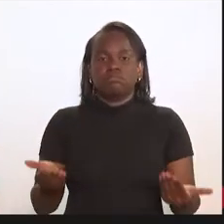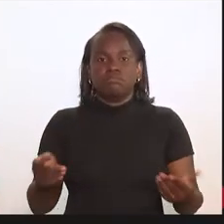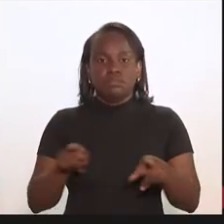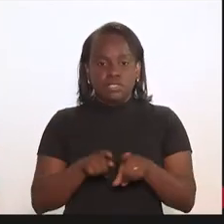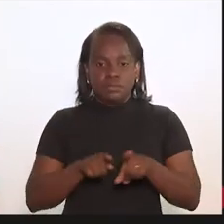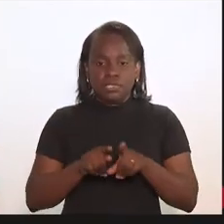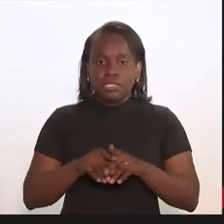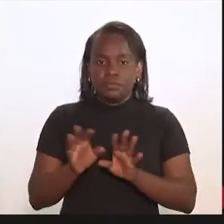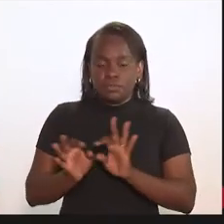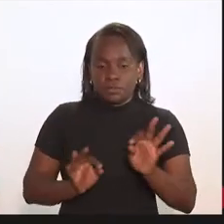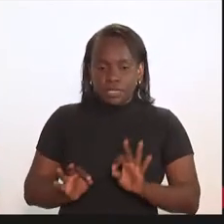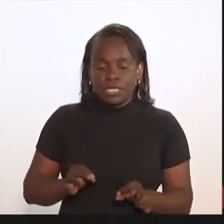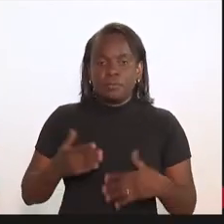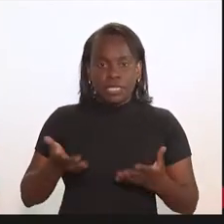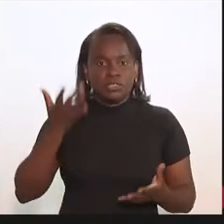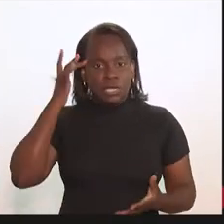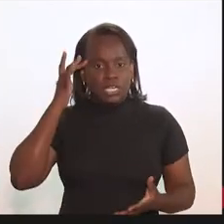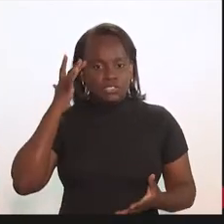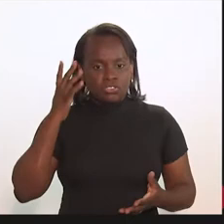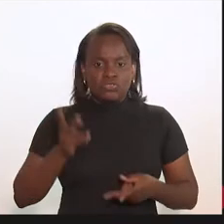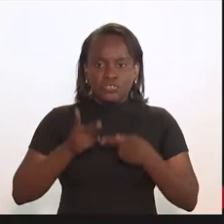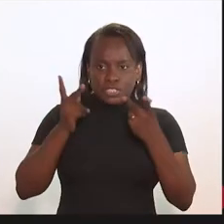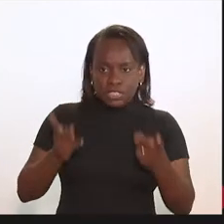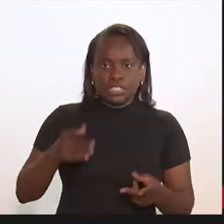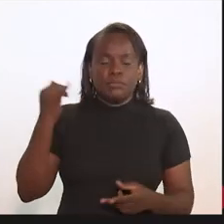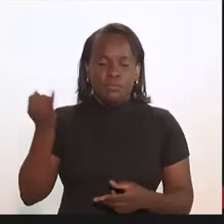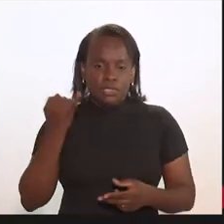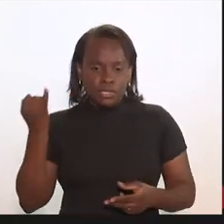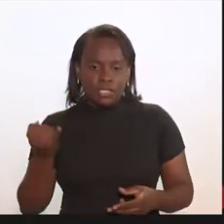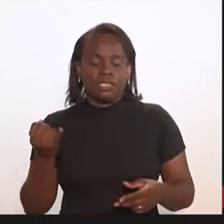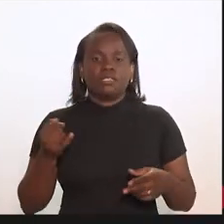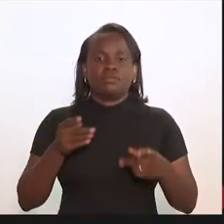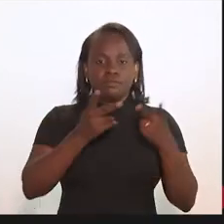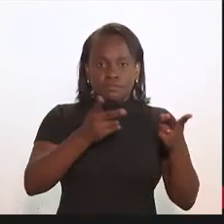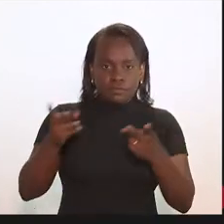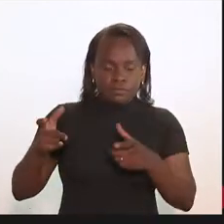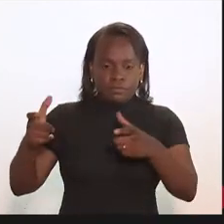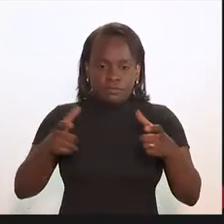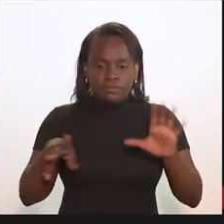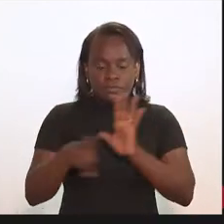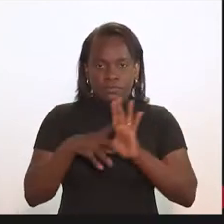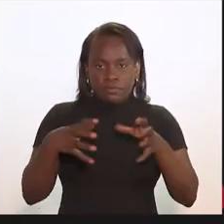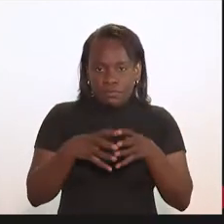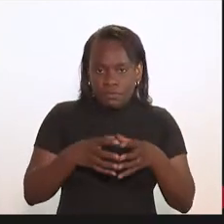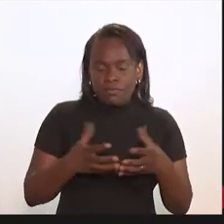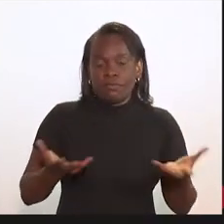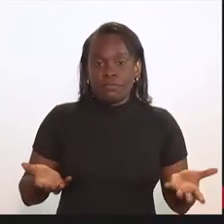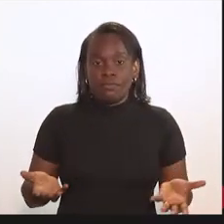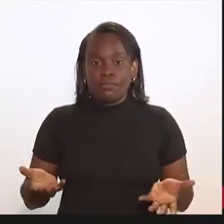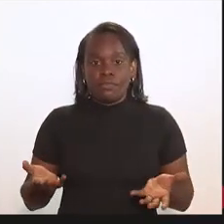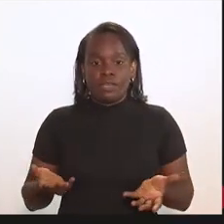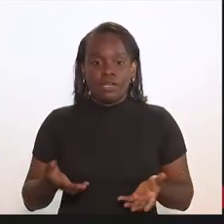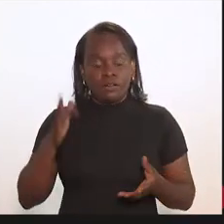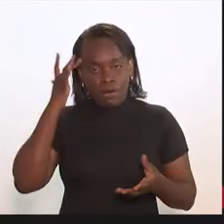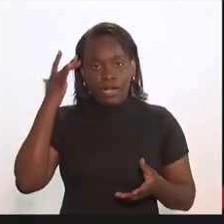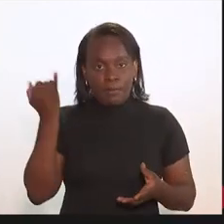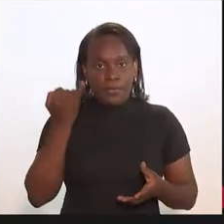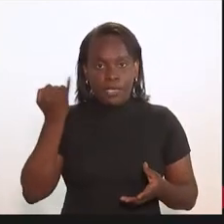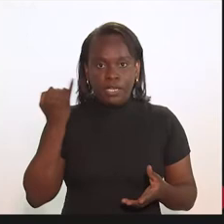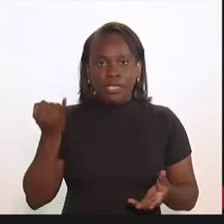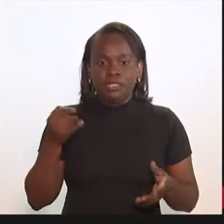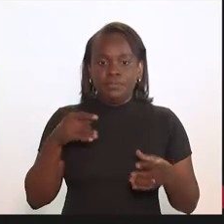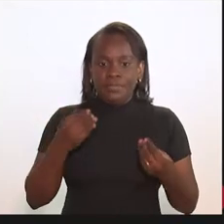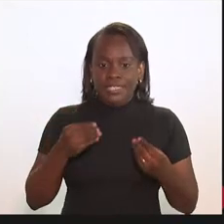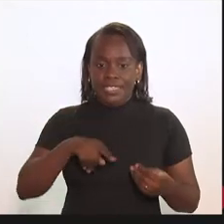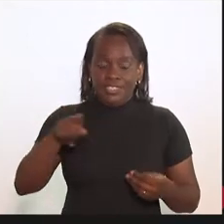conduzir esse processo. Mas eu acho que as visitas são importantes, visitar algumas entidades de classe, eu acho que são